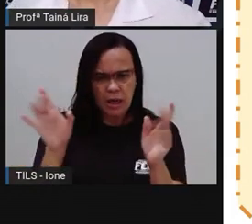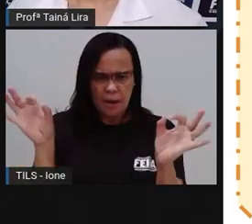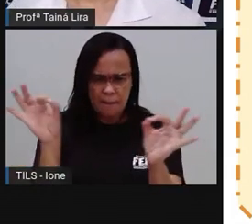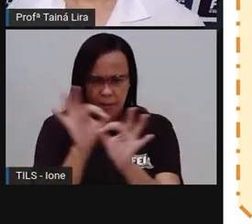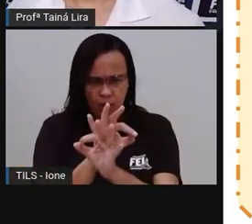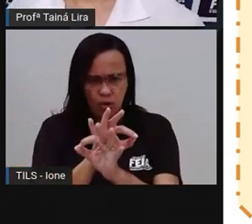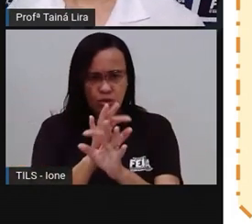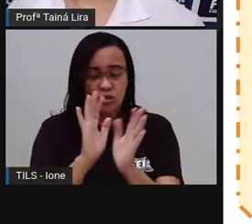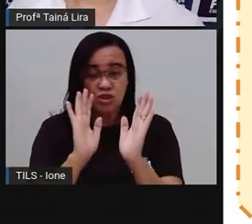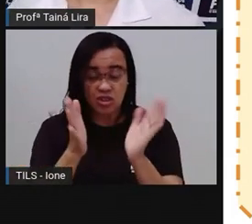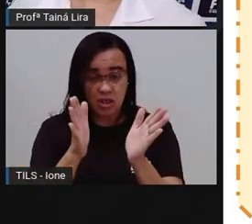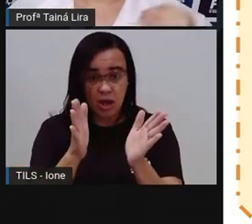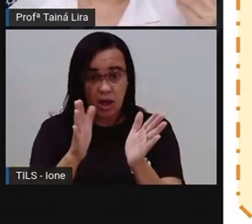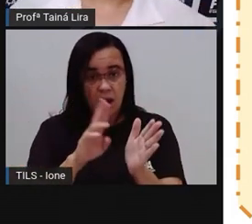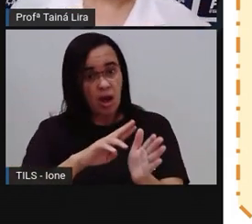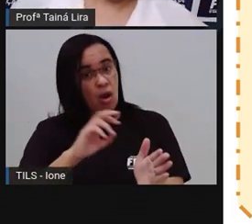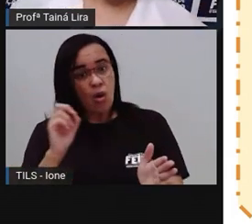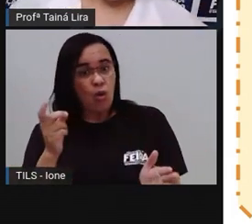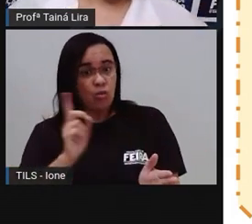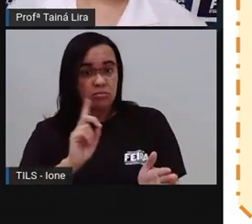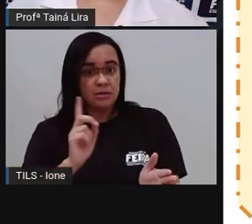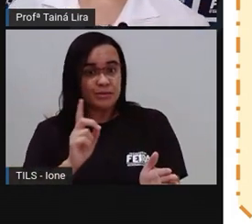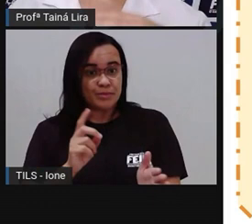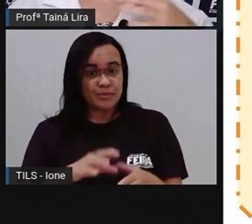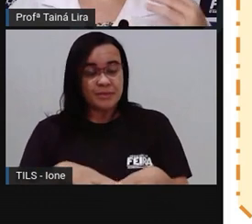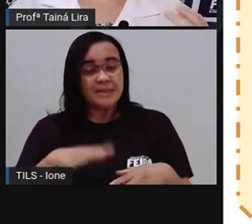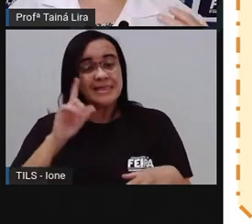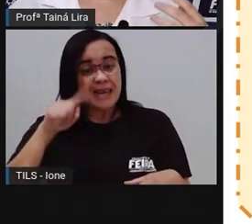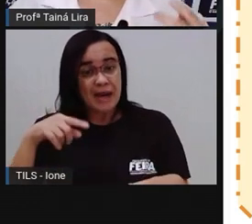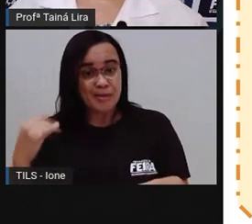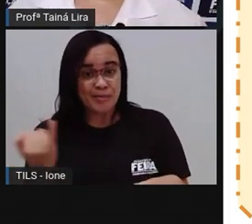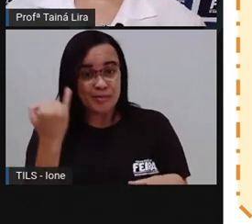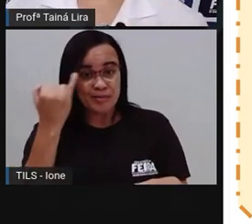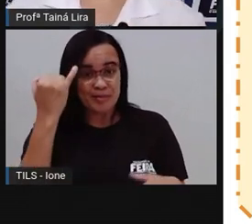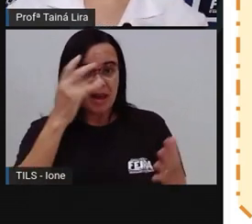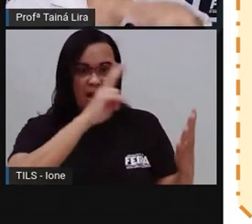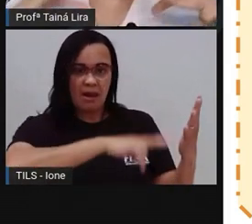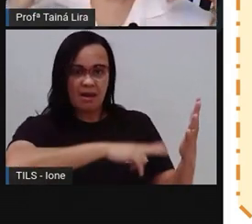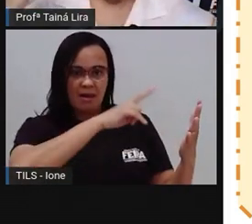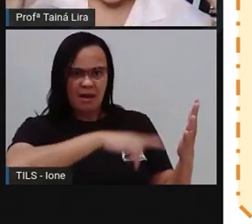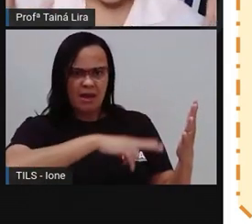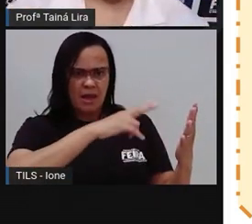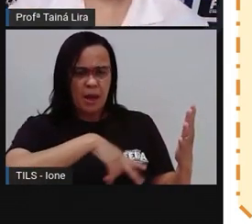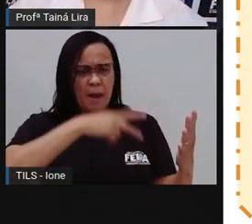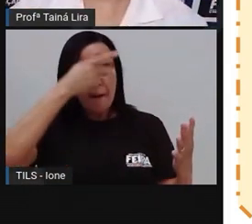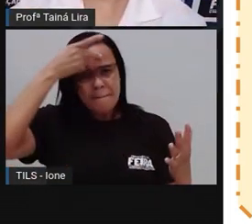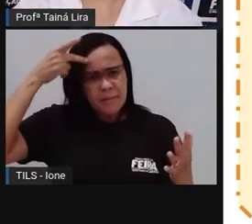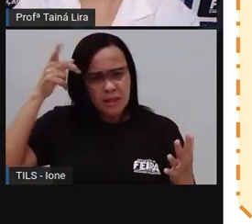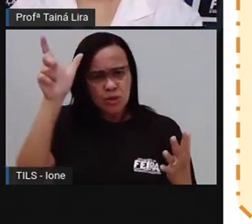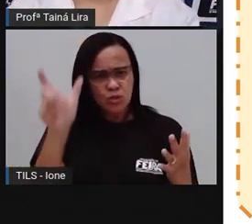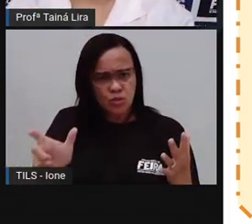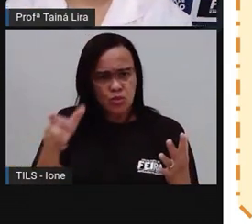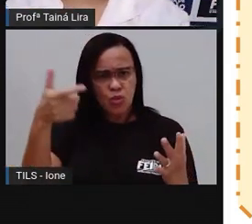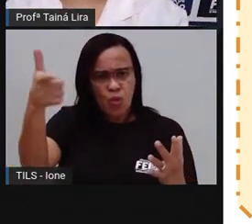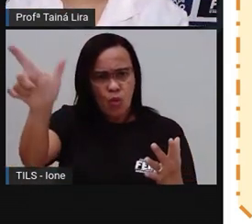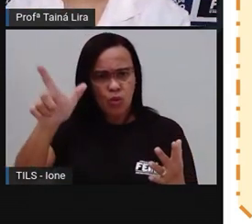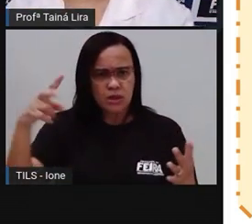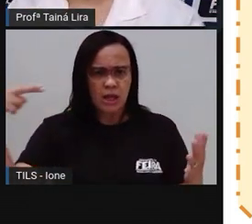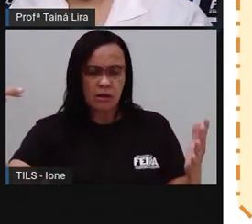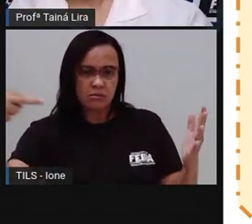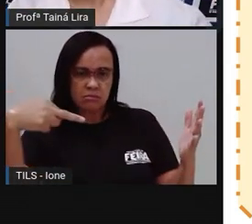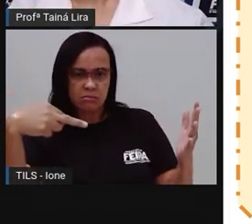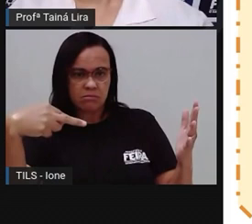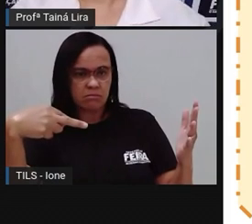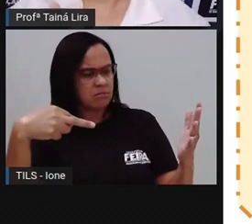você ler para alguém, eu pedi a alguém que leia para ver se realmente, ó, não, eu estou entendendo tudo que está escrito